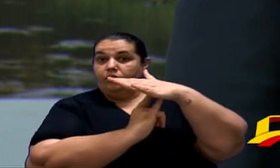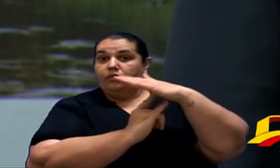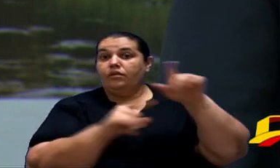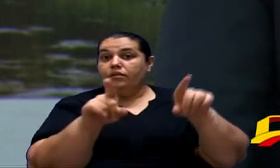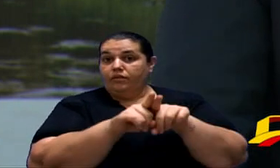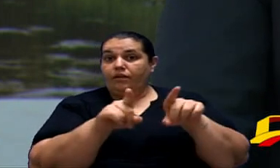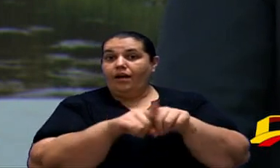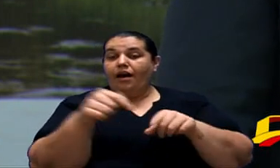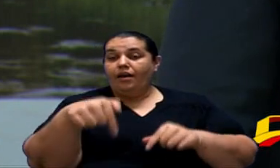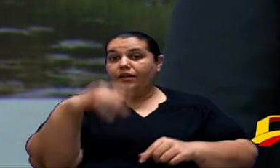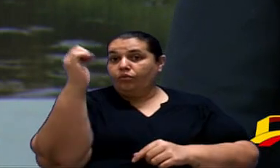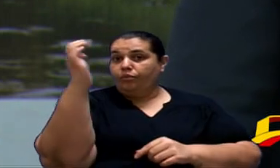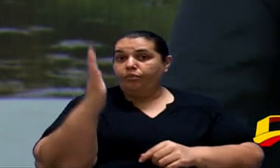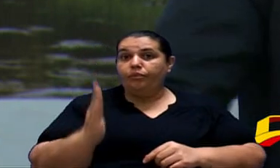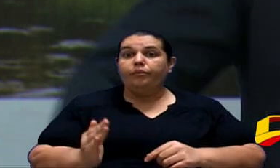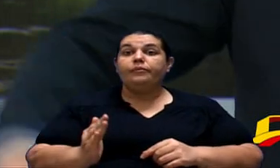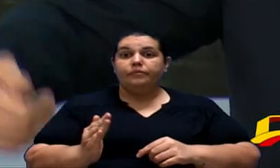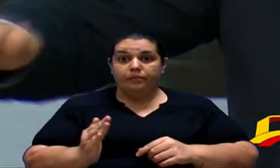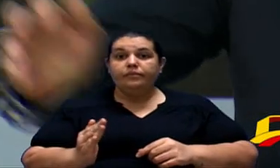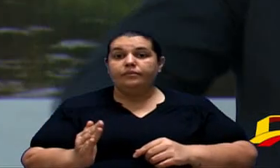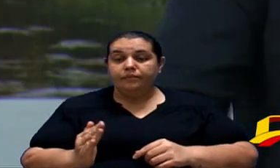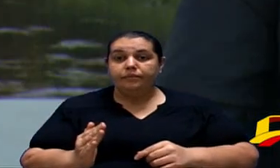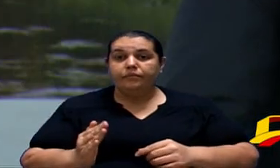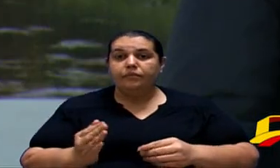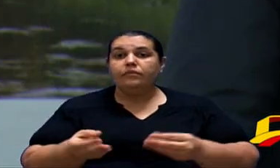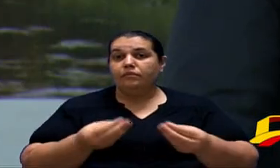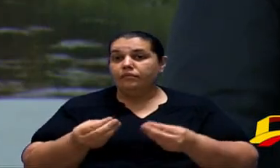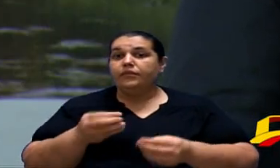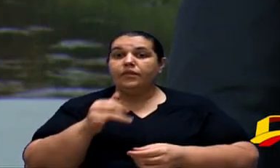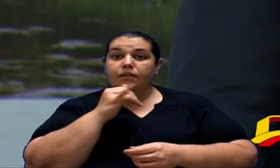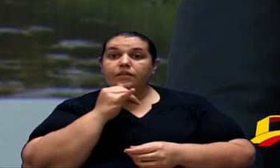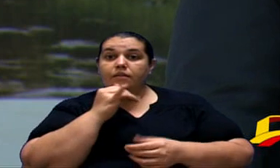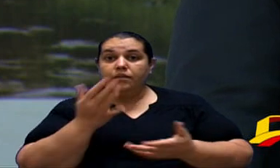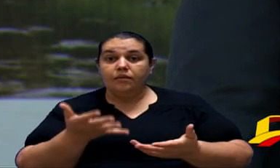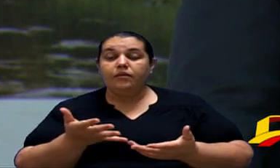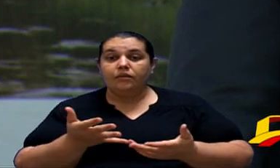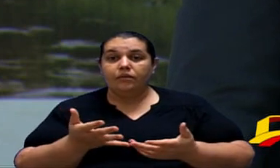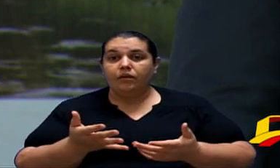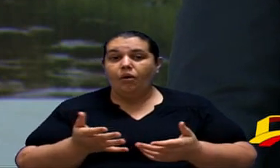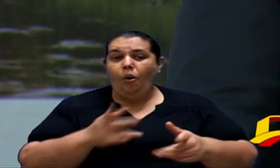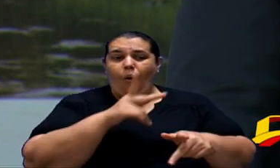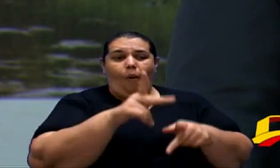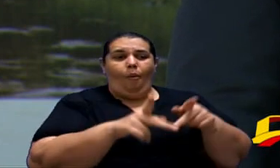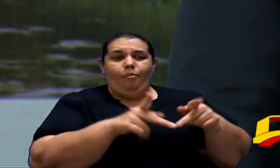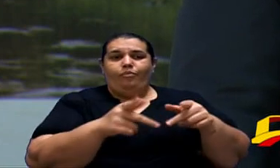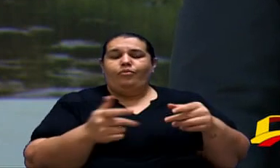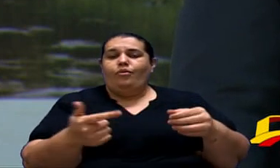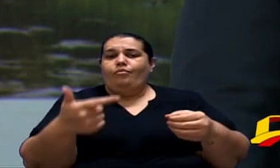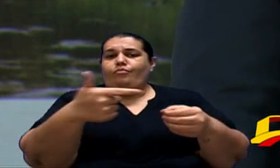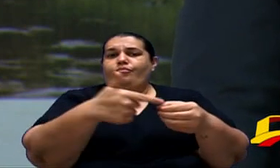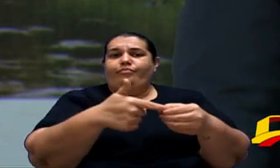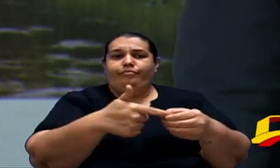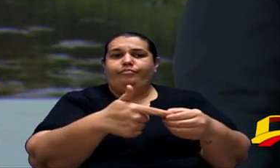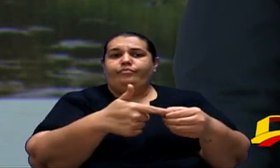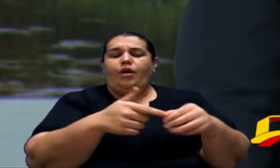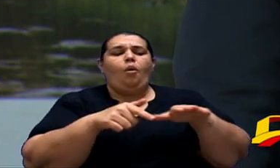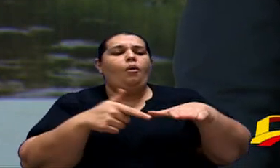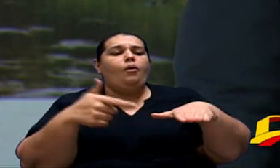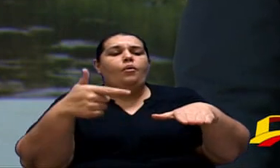Aqui no Brasil se você colocar se você deixar que a própria população vá abastecer o próprio veículo